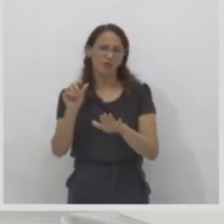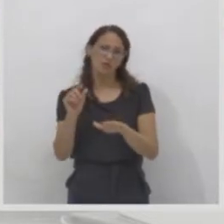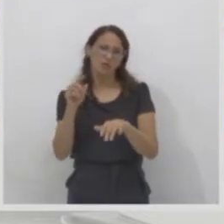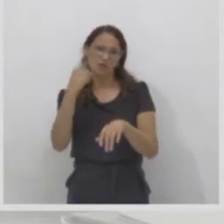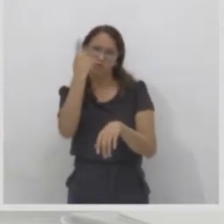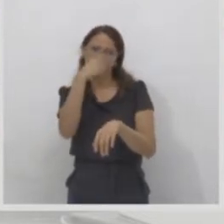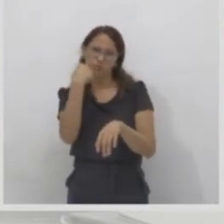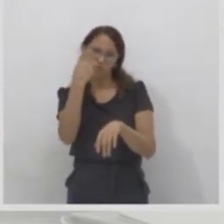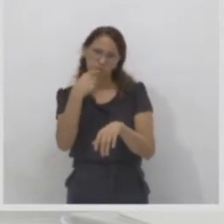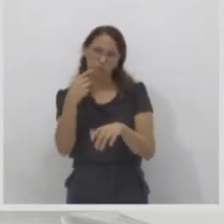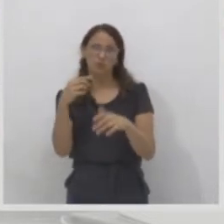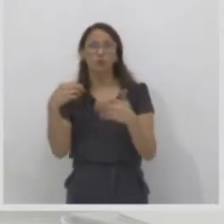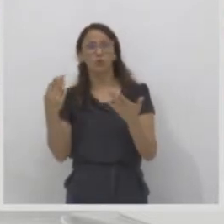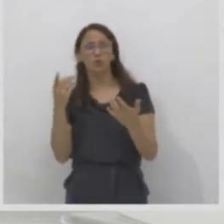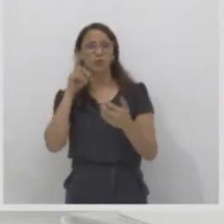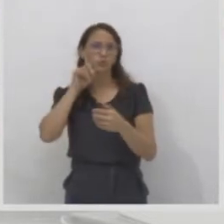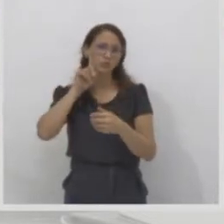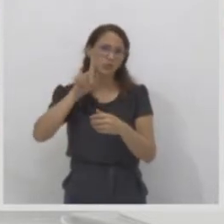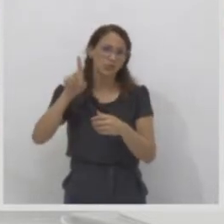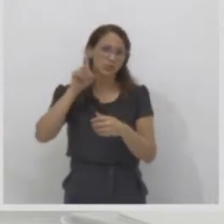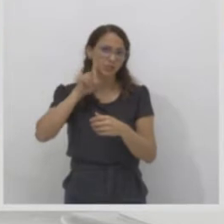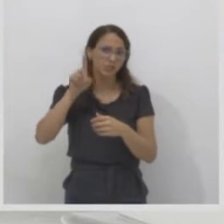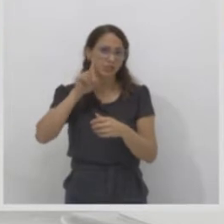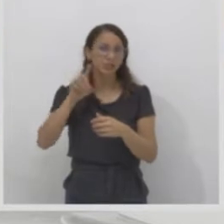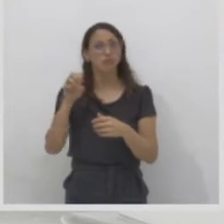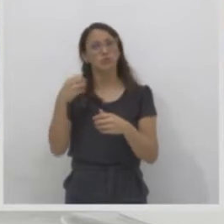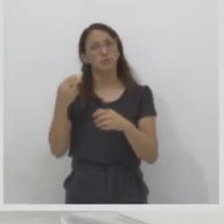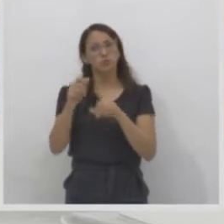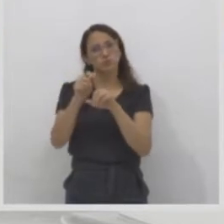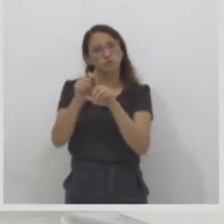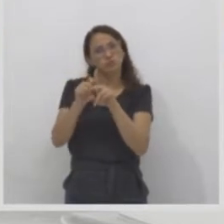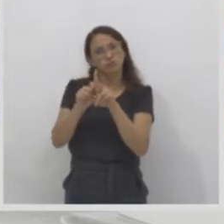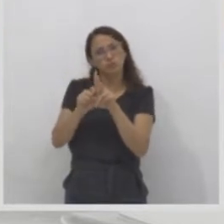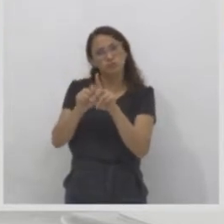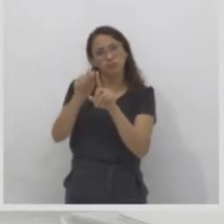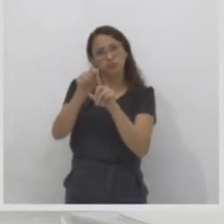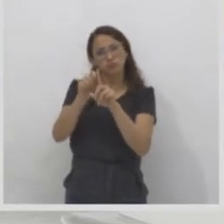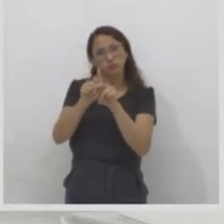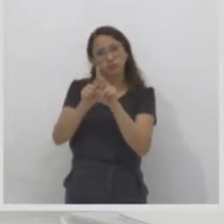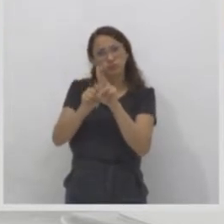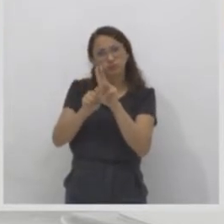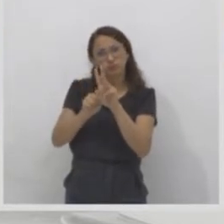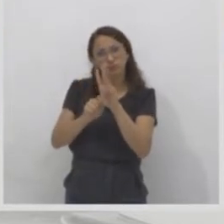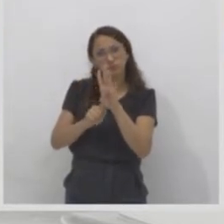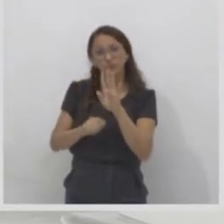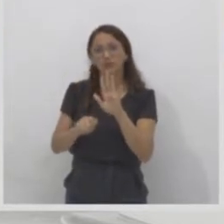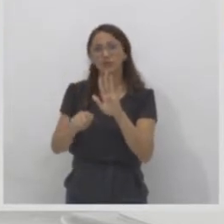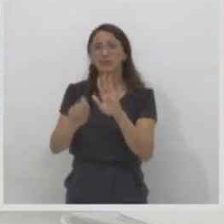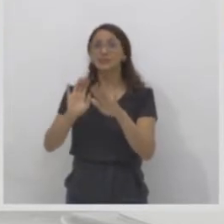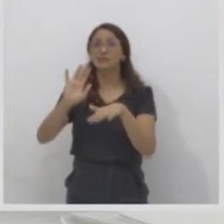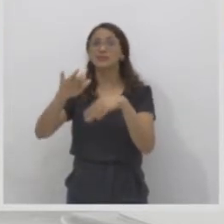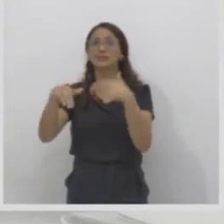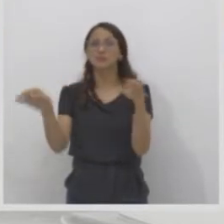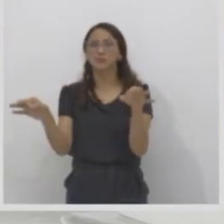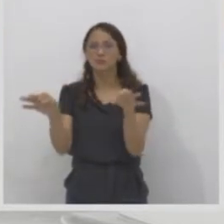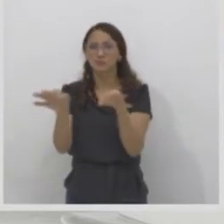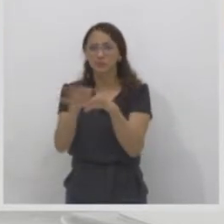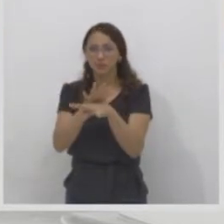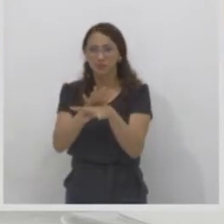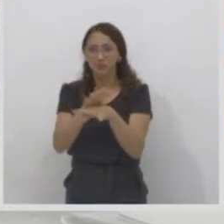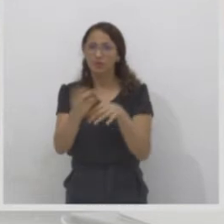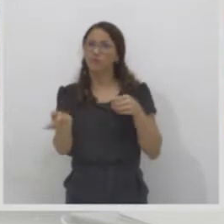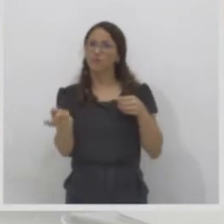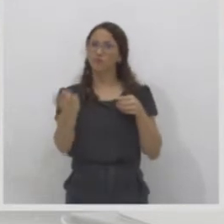inclusive meses e ela acaba retornando para o seu